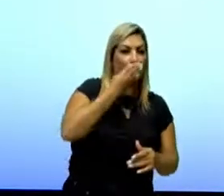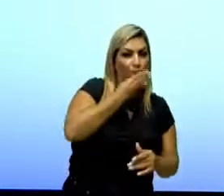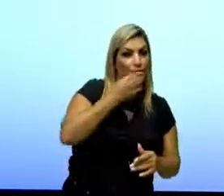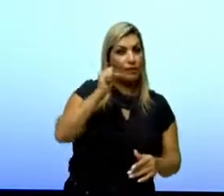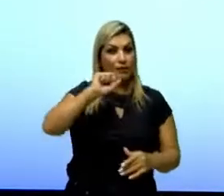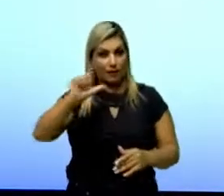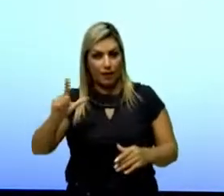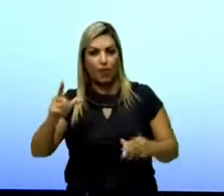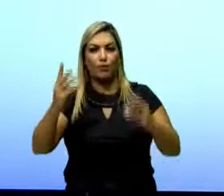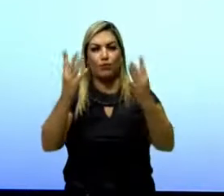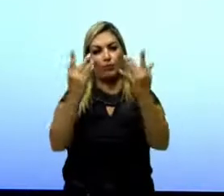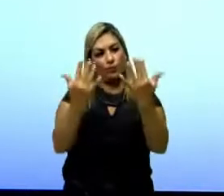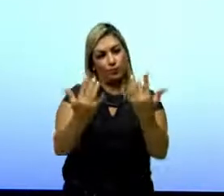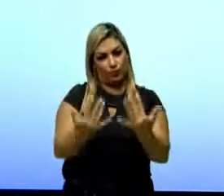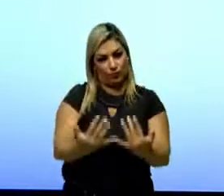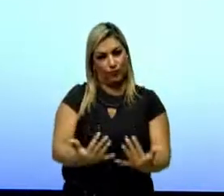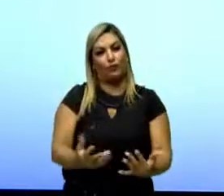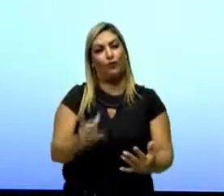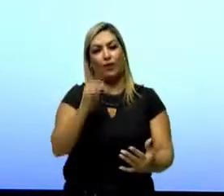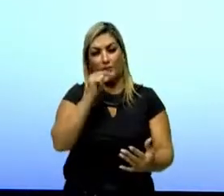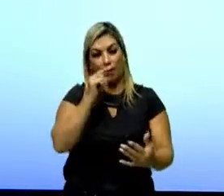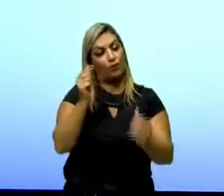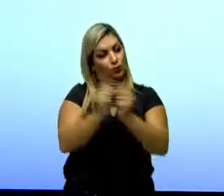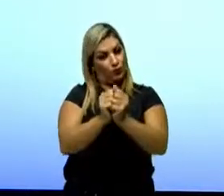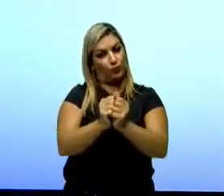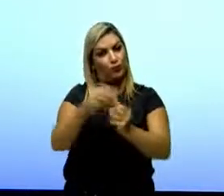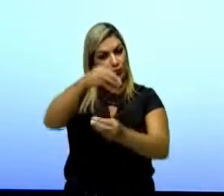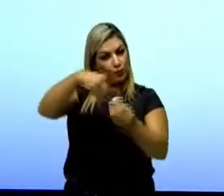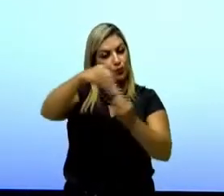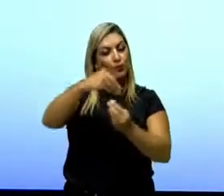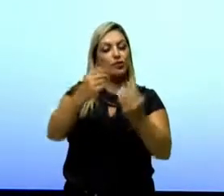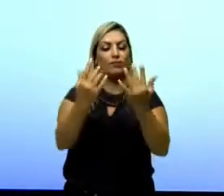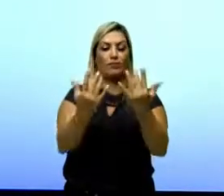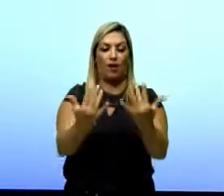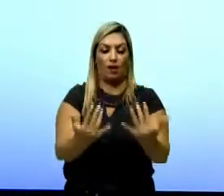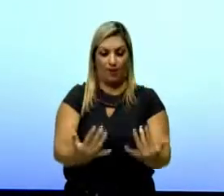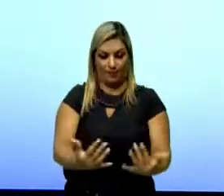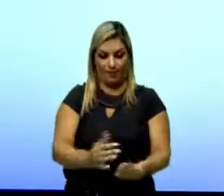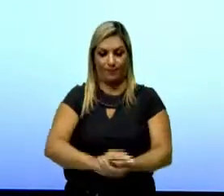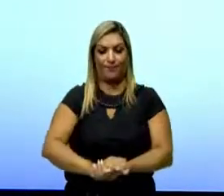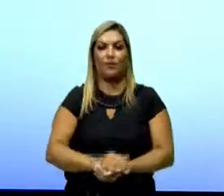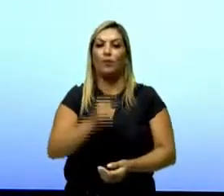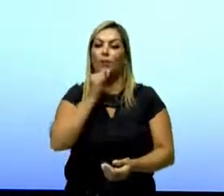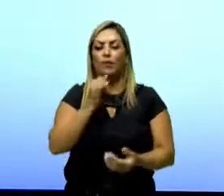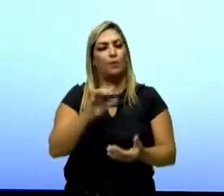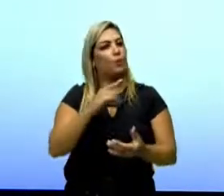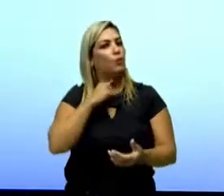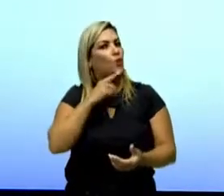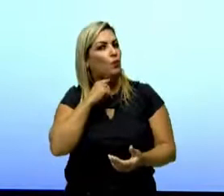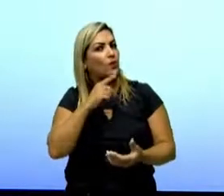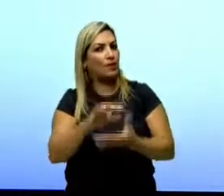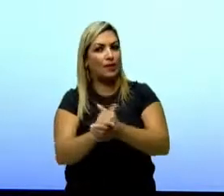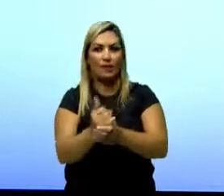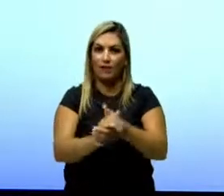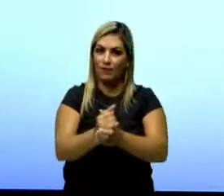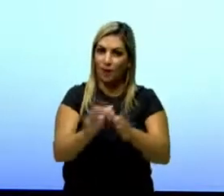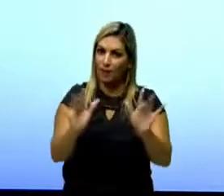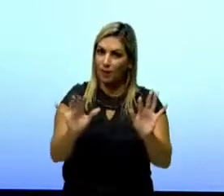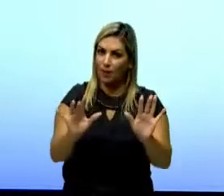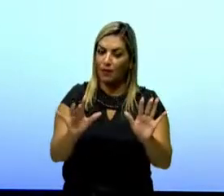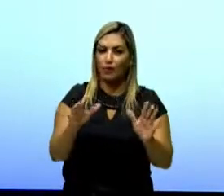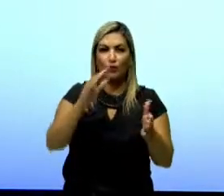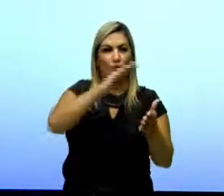ela vai dissolver açúcar e sal porque são semelhantes. Mas você não consegue, por exemplo, lavar as suas mãos e tirar, por exemplo,